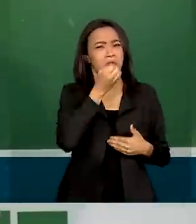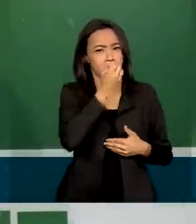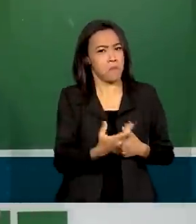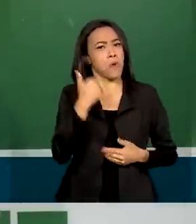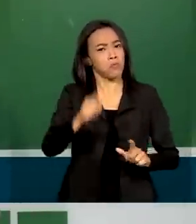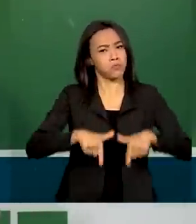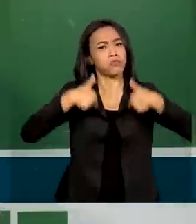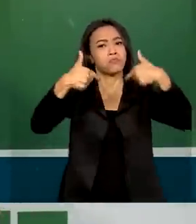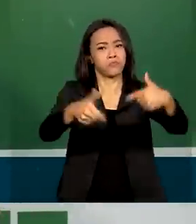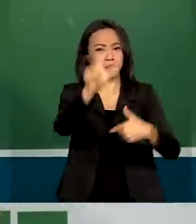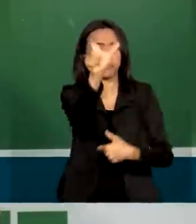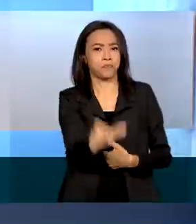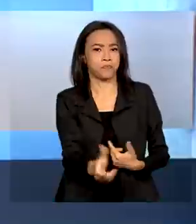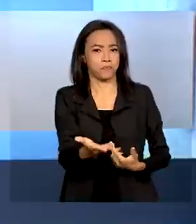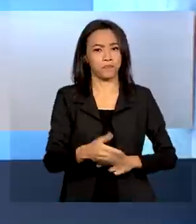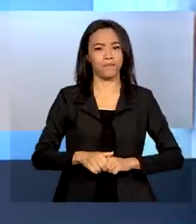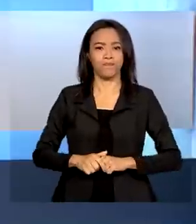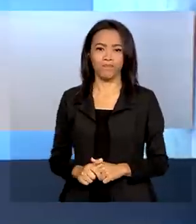trabalho.